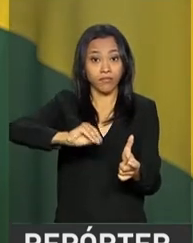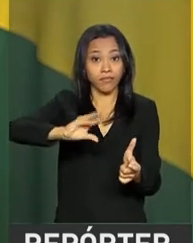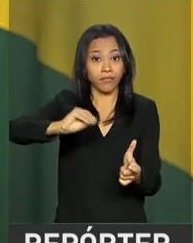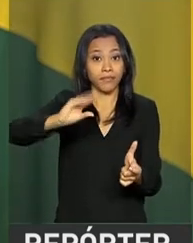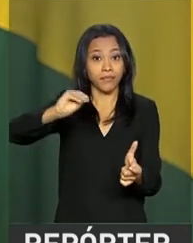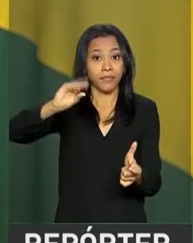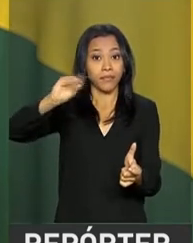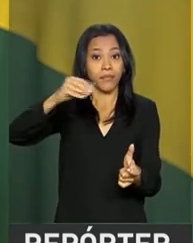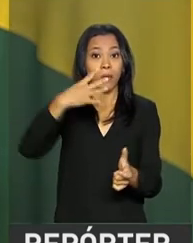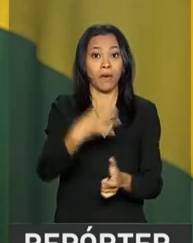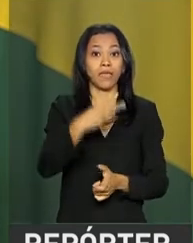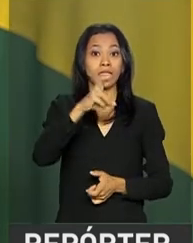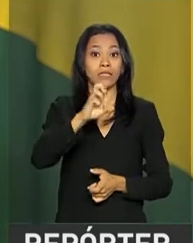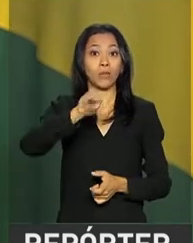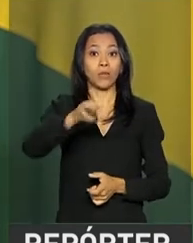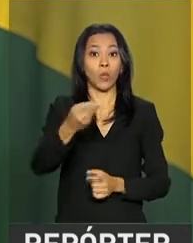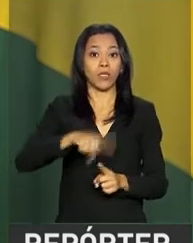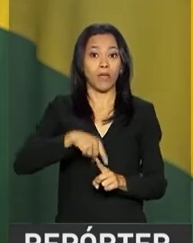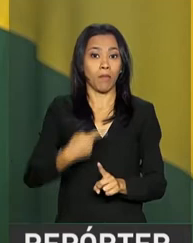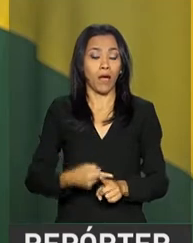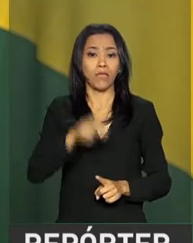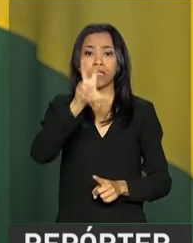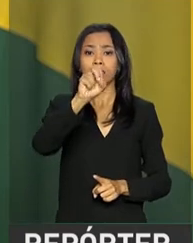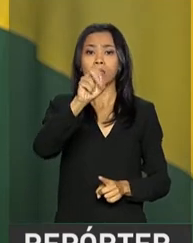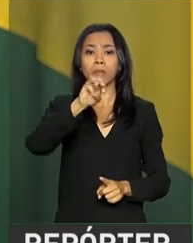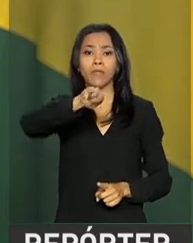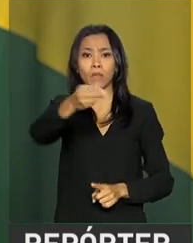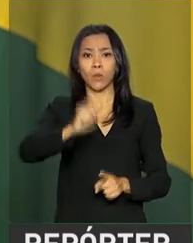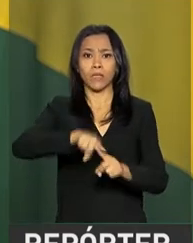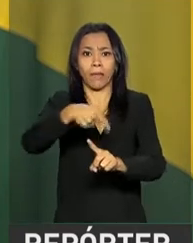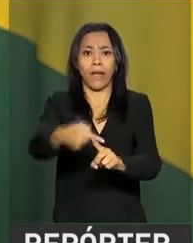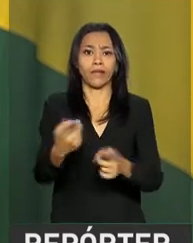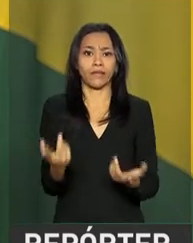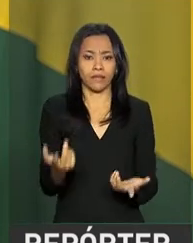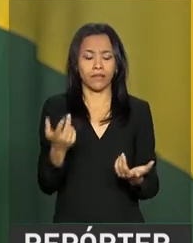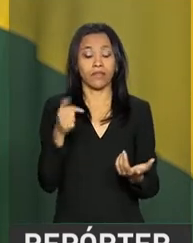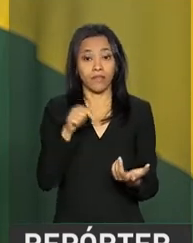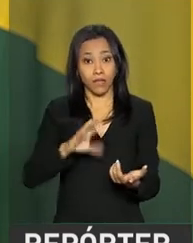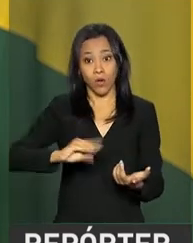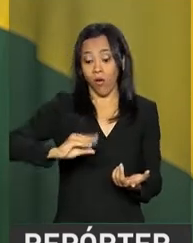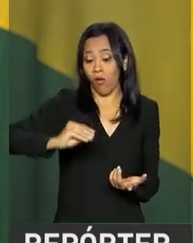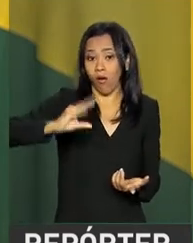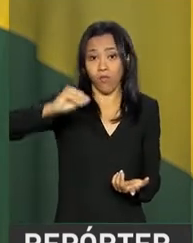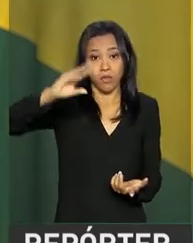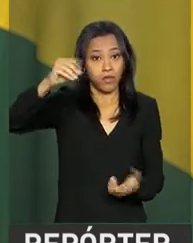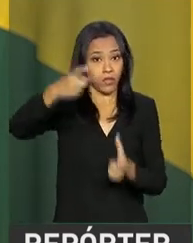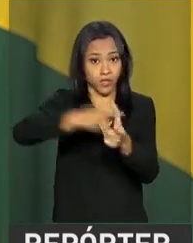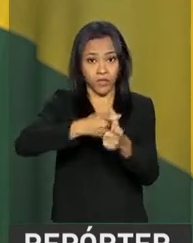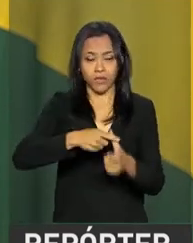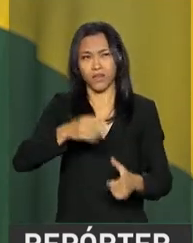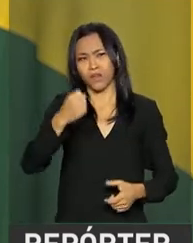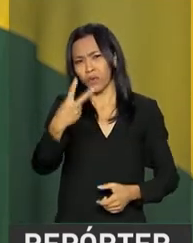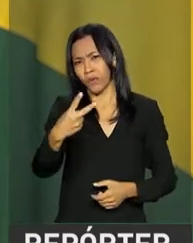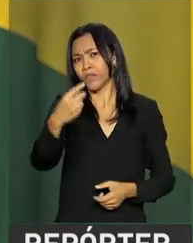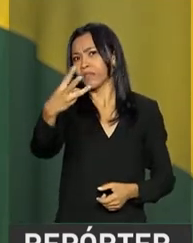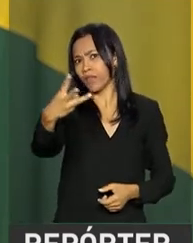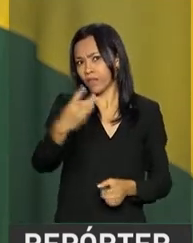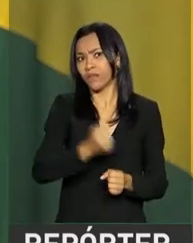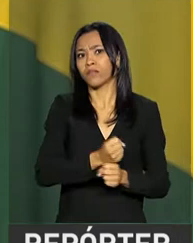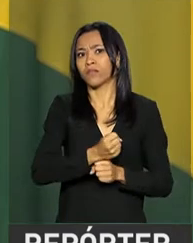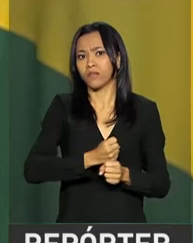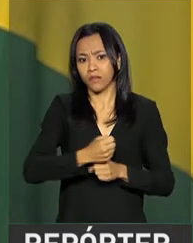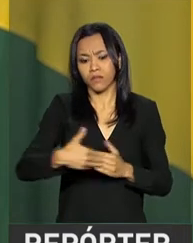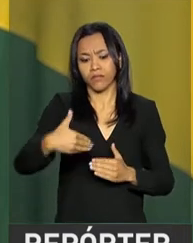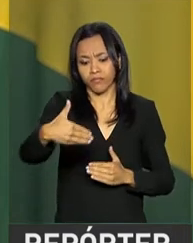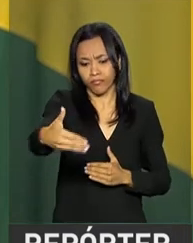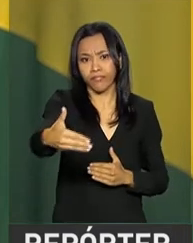eu só ouço falar em 45 milhões a mais, 50 milhões a mais, a significar que daqui a dois, três anos, quem sabe,